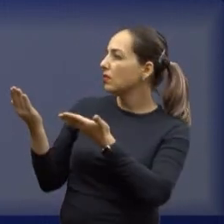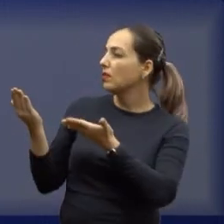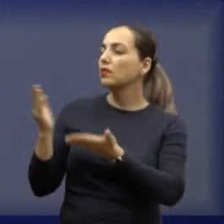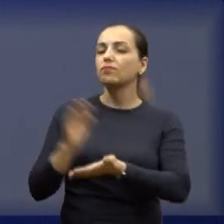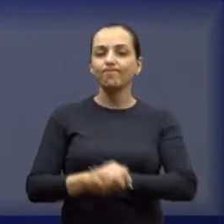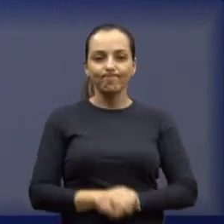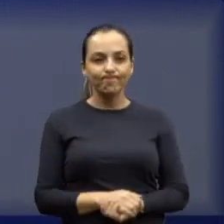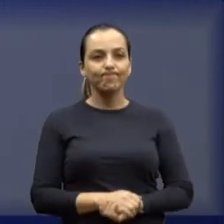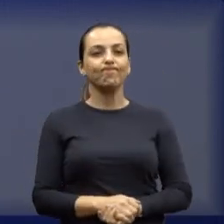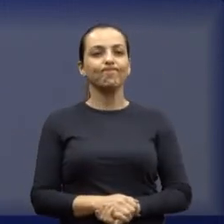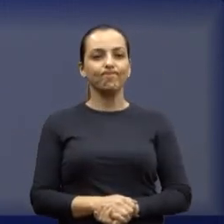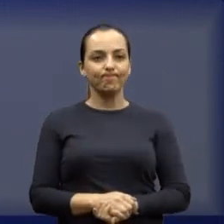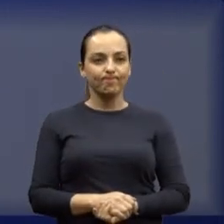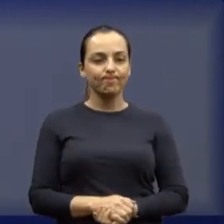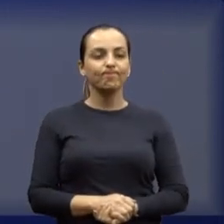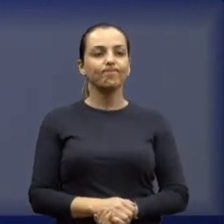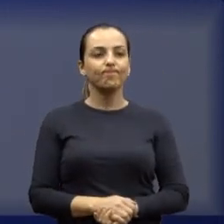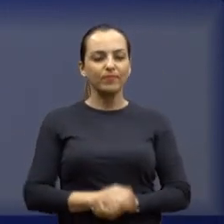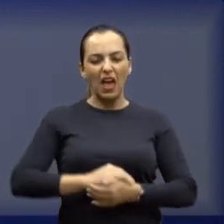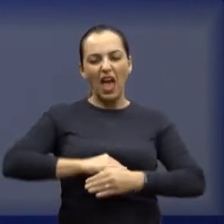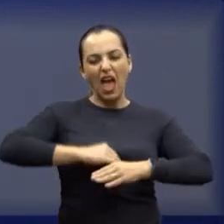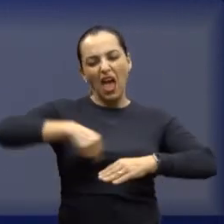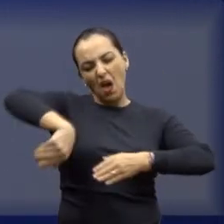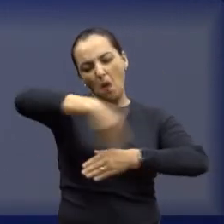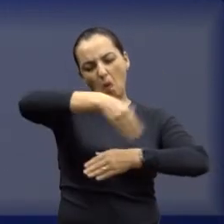Nacifidamos, em 28 de 2009.